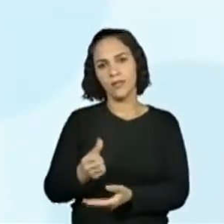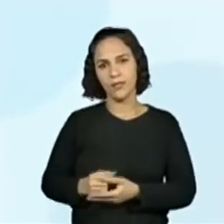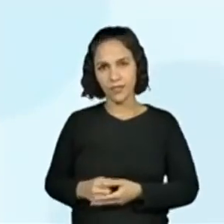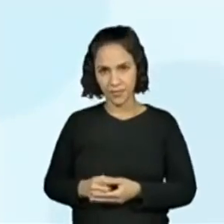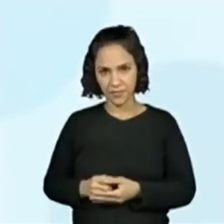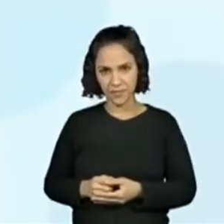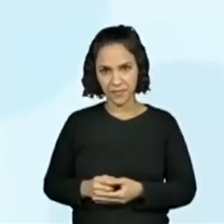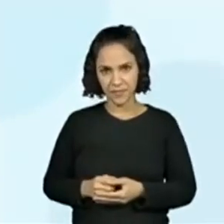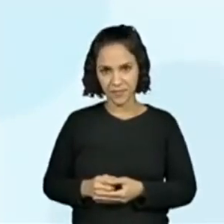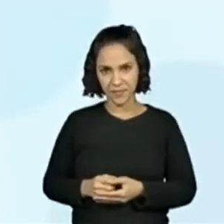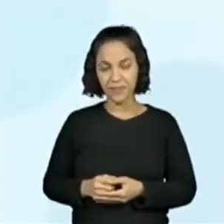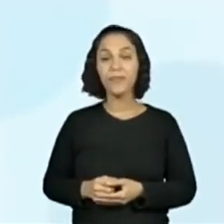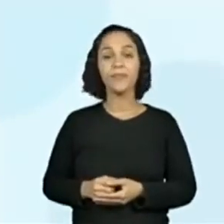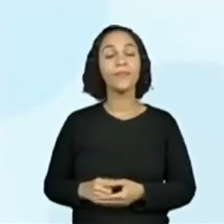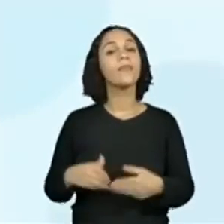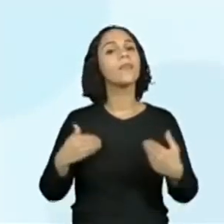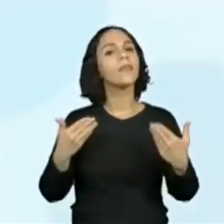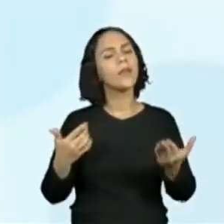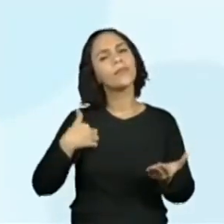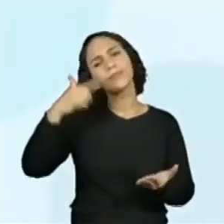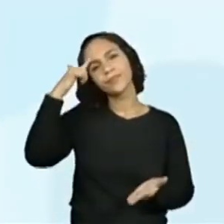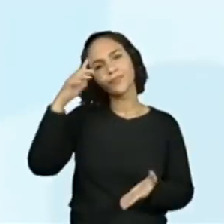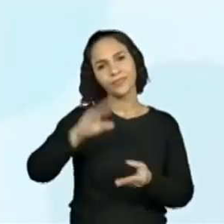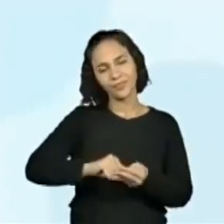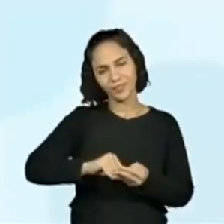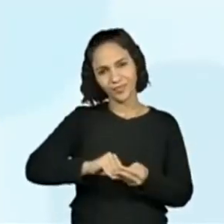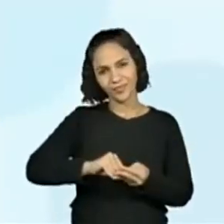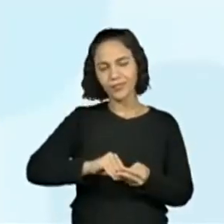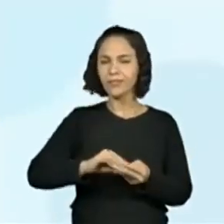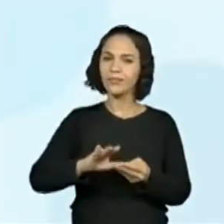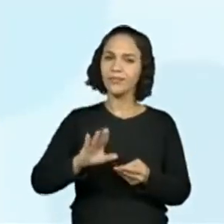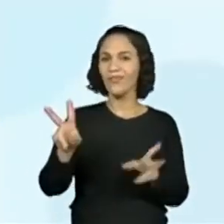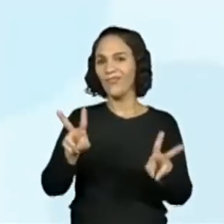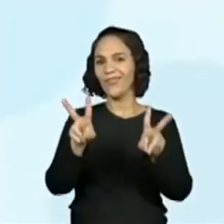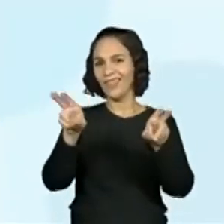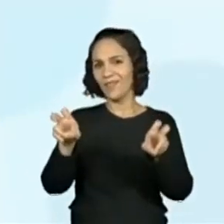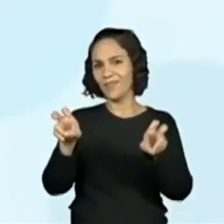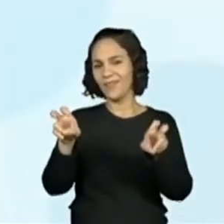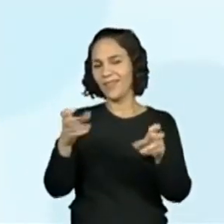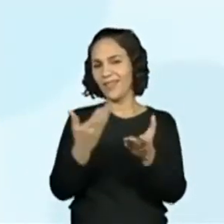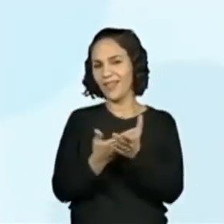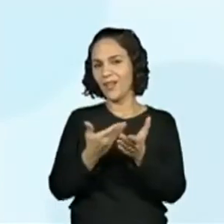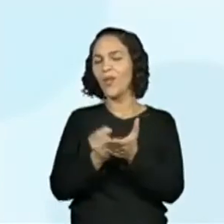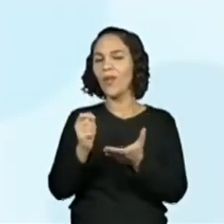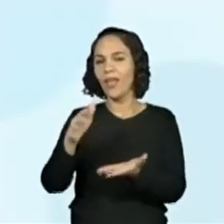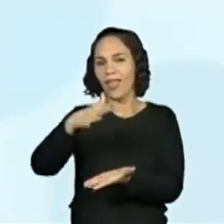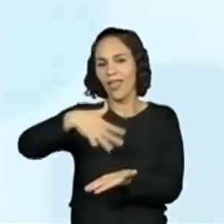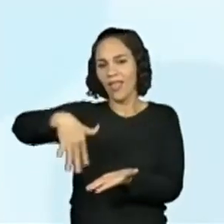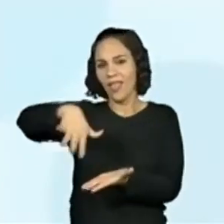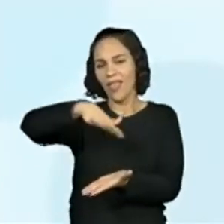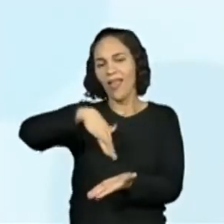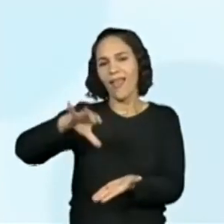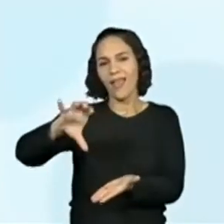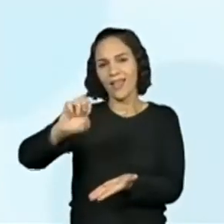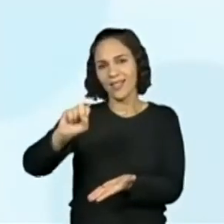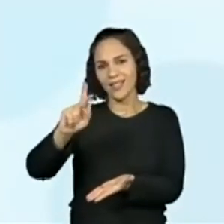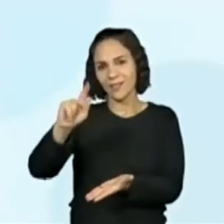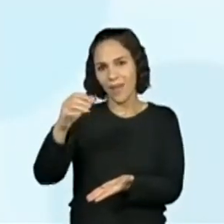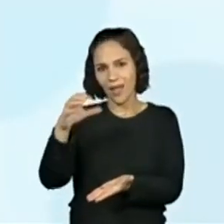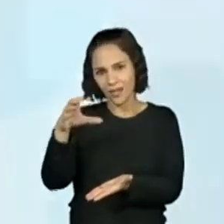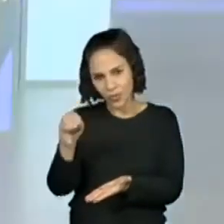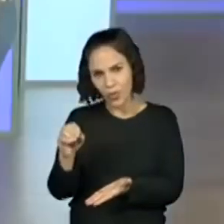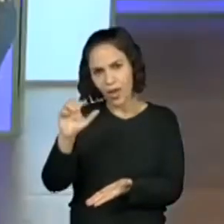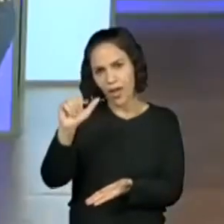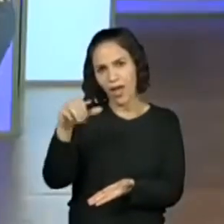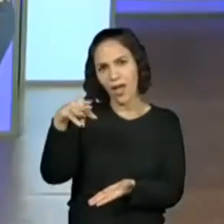Trinta e seis. Trinta e seis. Então, esse... Assim, é o título da nossa aula, né? Espaço amostral. O que é isso?